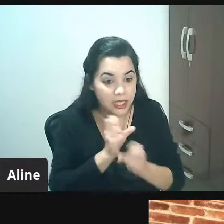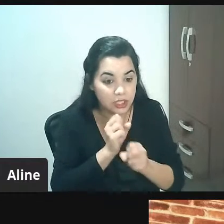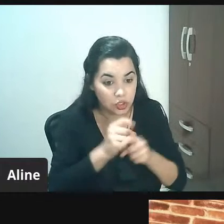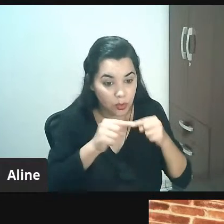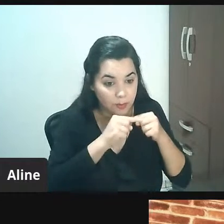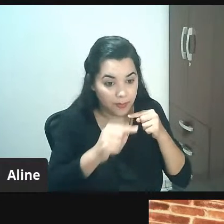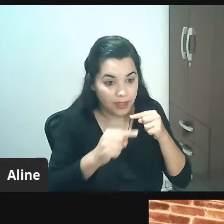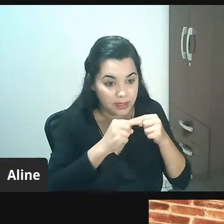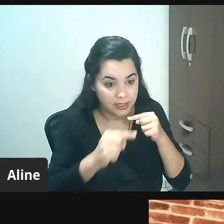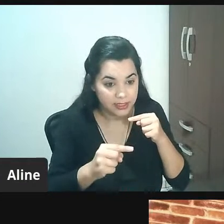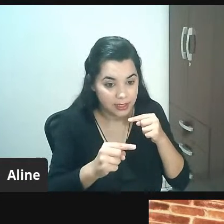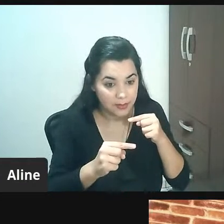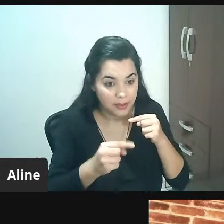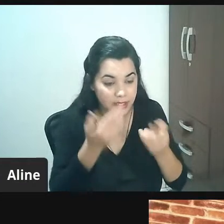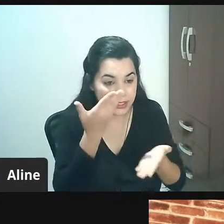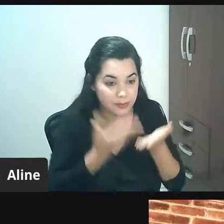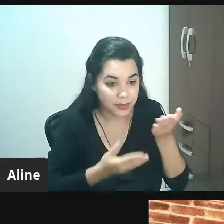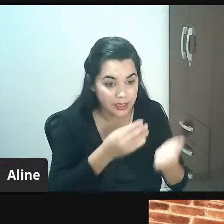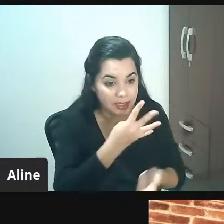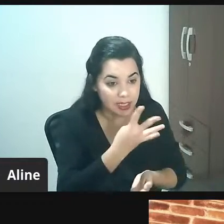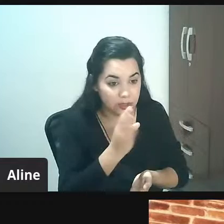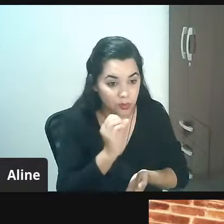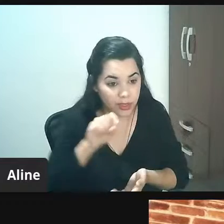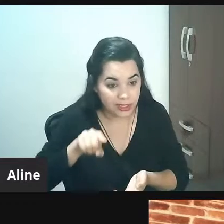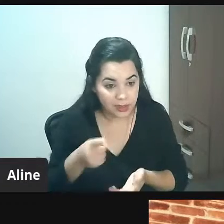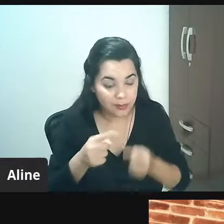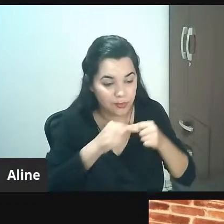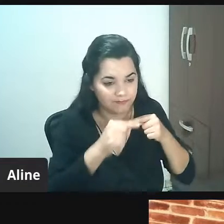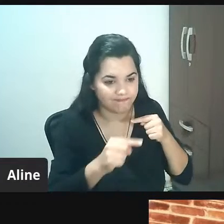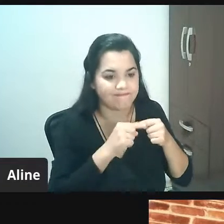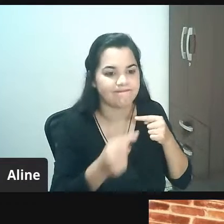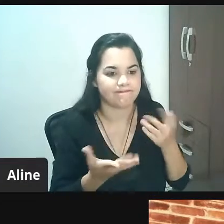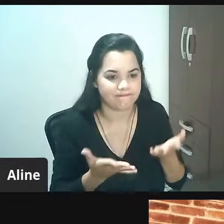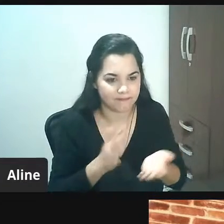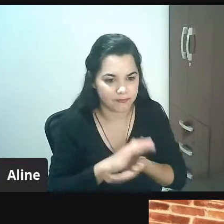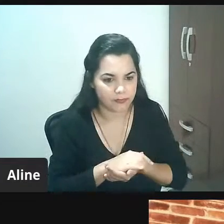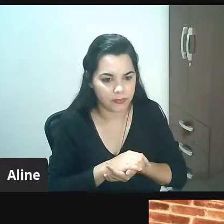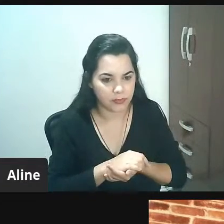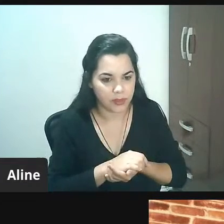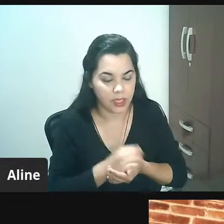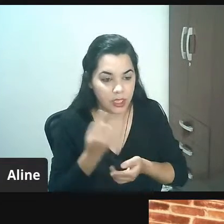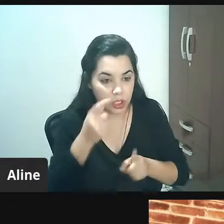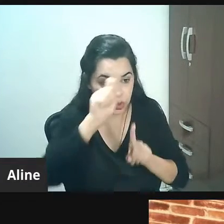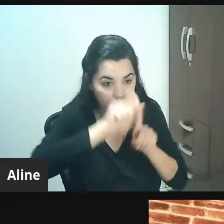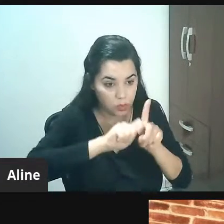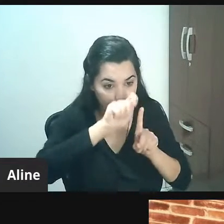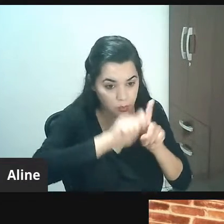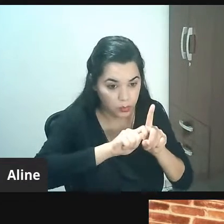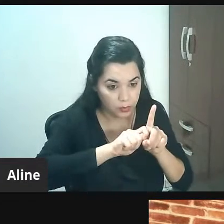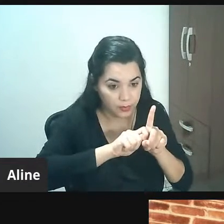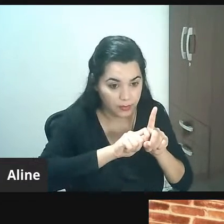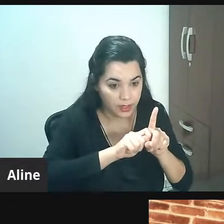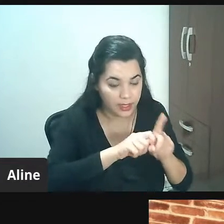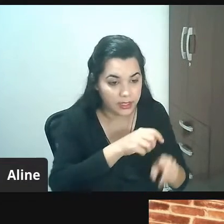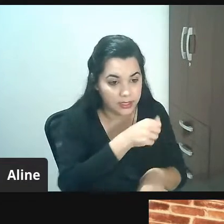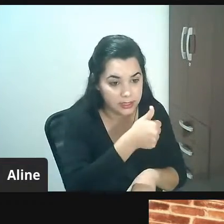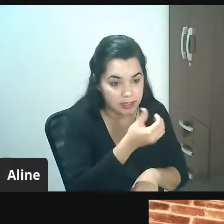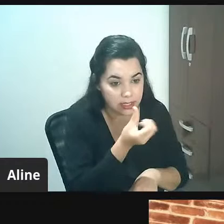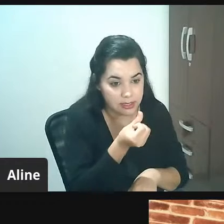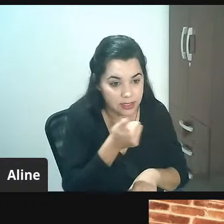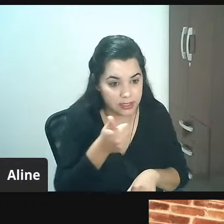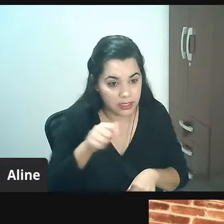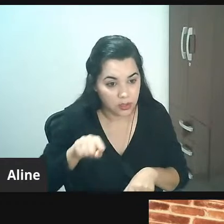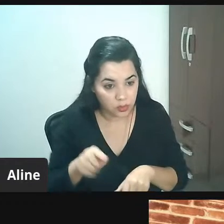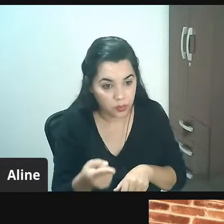40 mil por semana isso vezes 4 semanas você está perdendo 161.280 reais